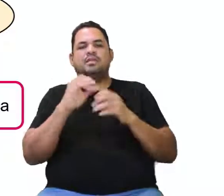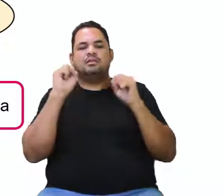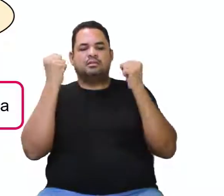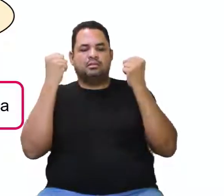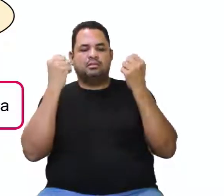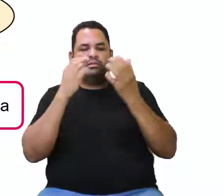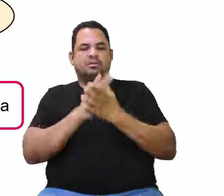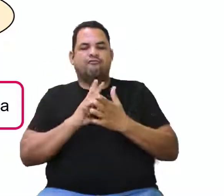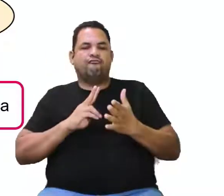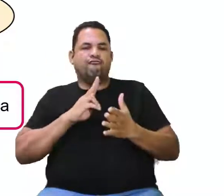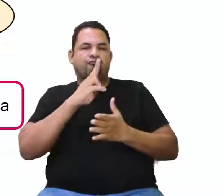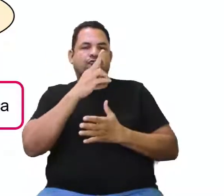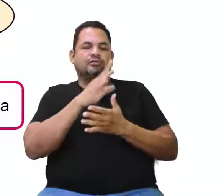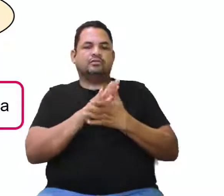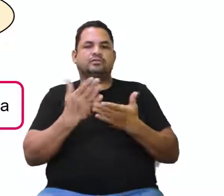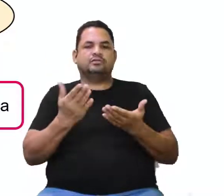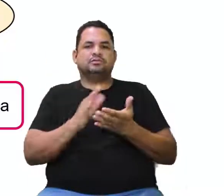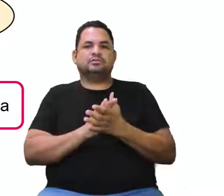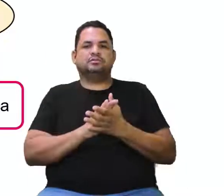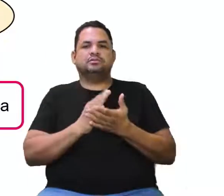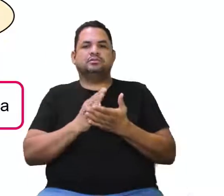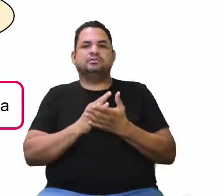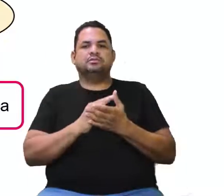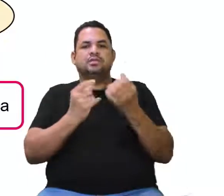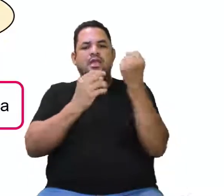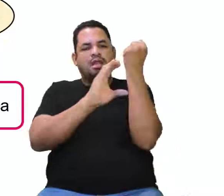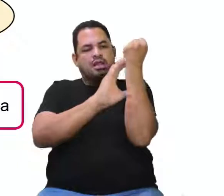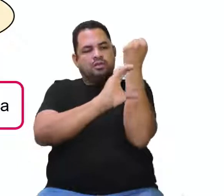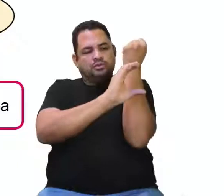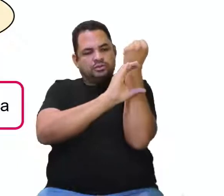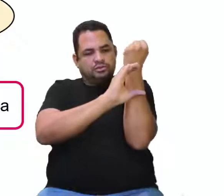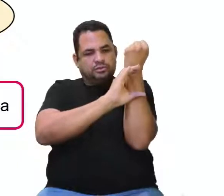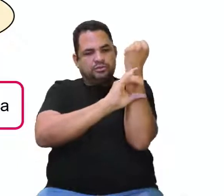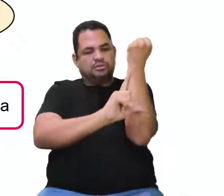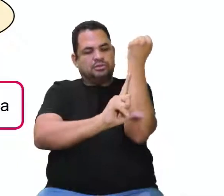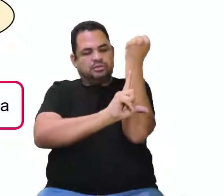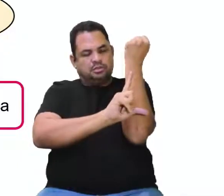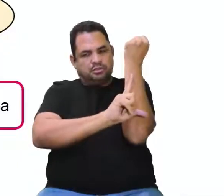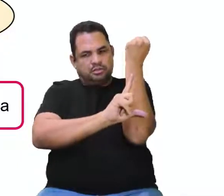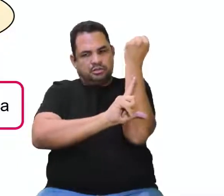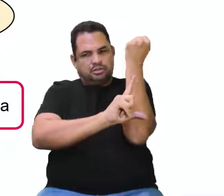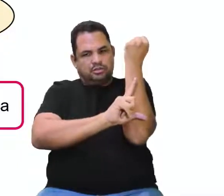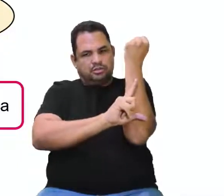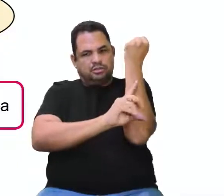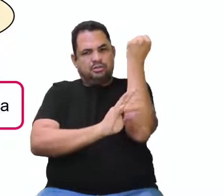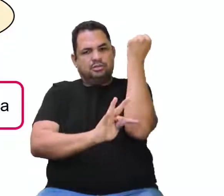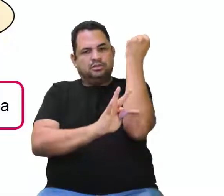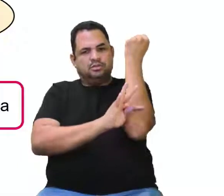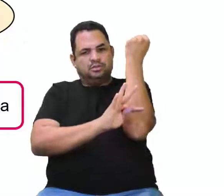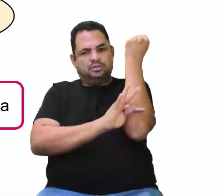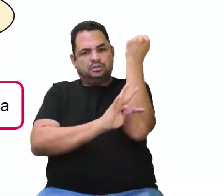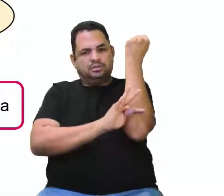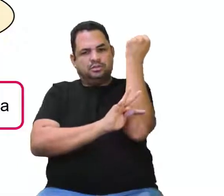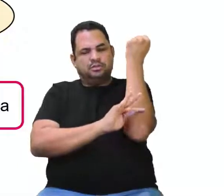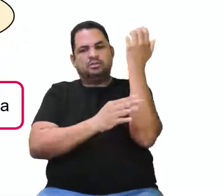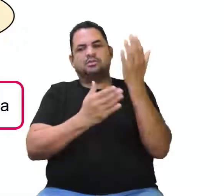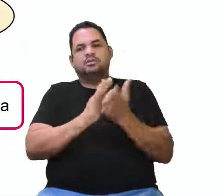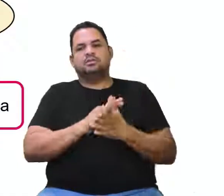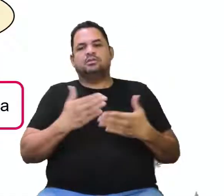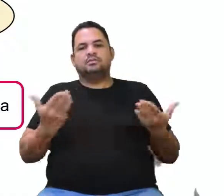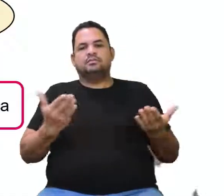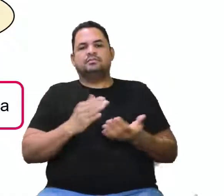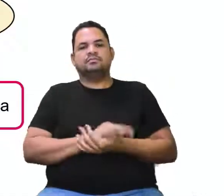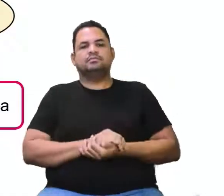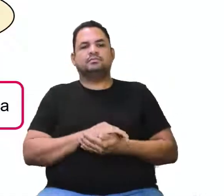fortalecimento, tanto da região cervical, quanto da região lombar, quanto da região toráxica. E aí nós estudamos